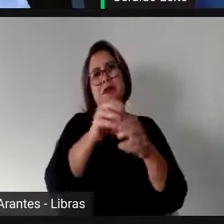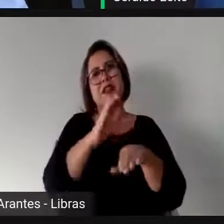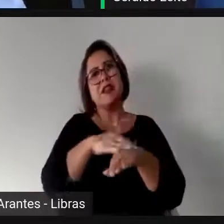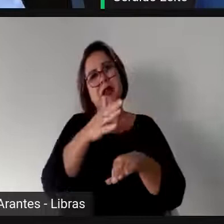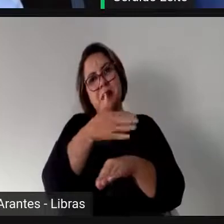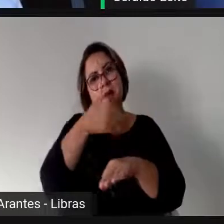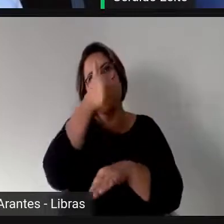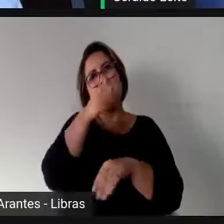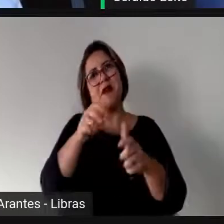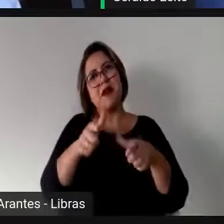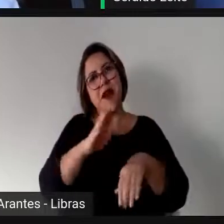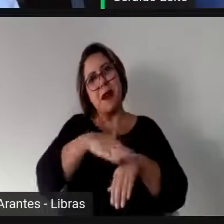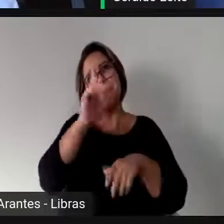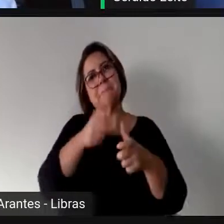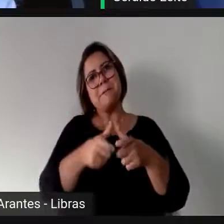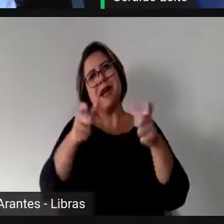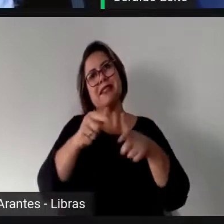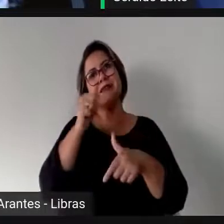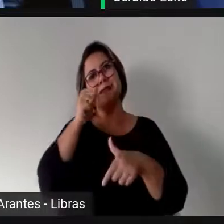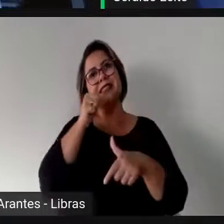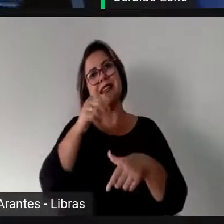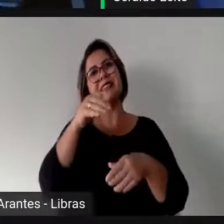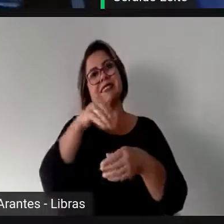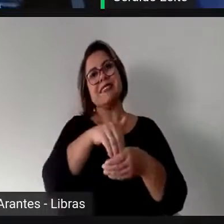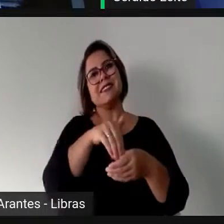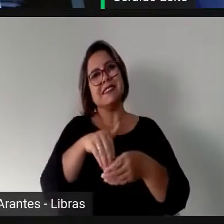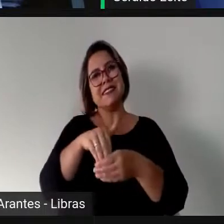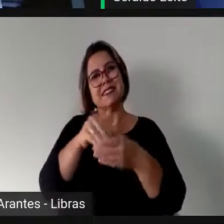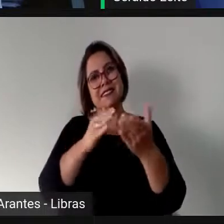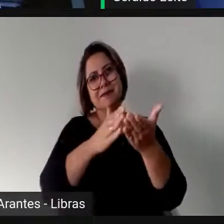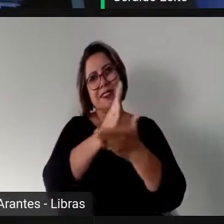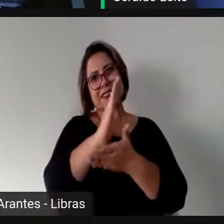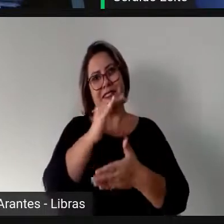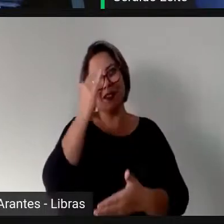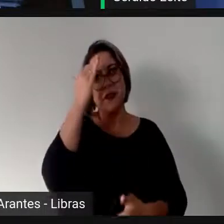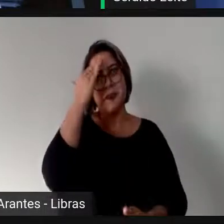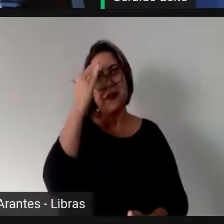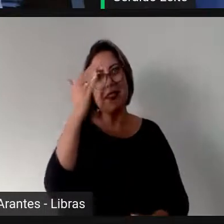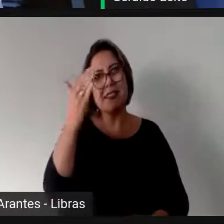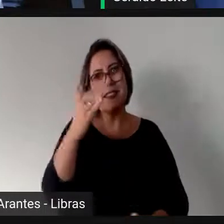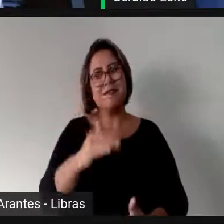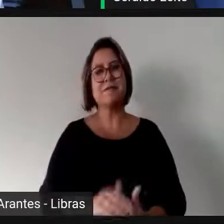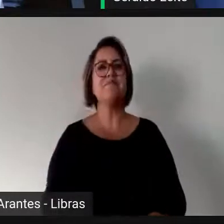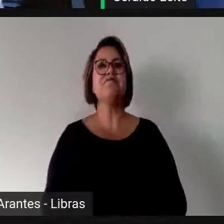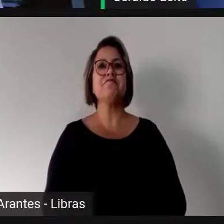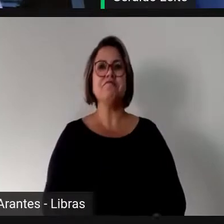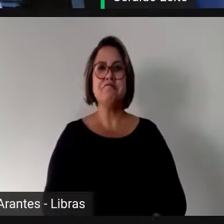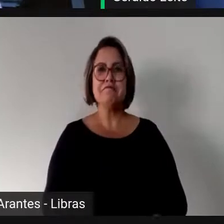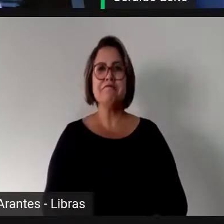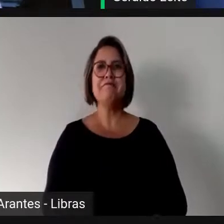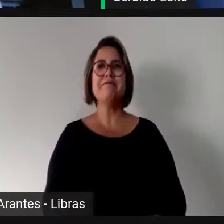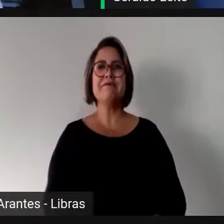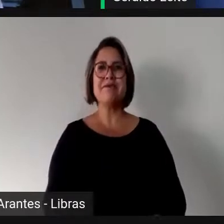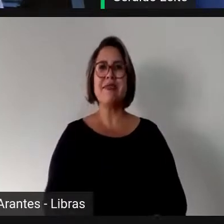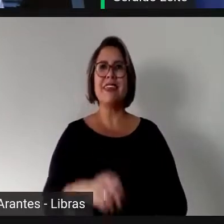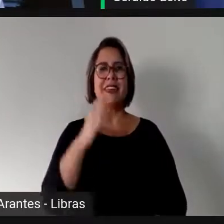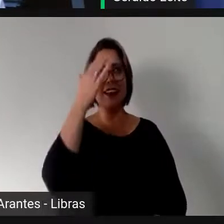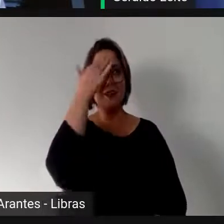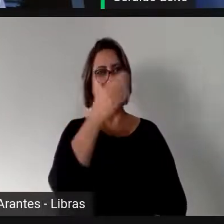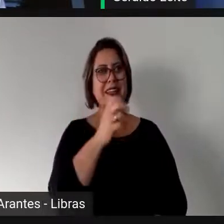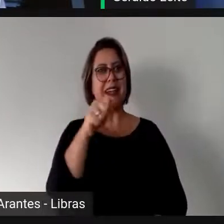números no Brasil. Muito obrigada, é isso. Obrigado, Ana Luísa, pelos